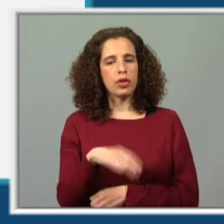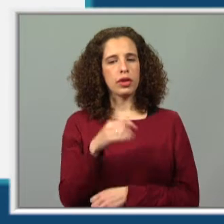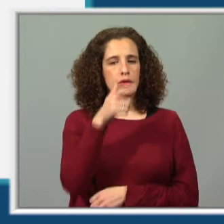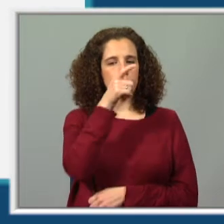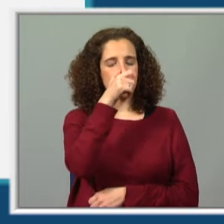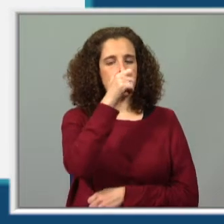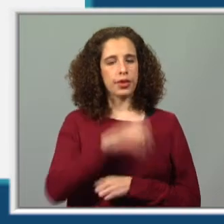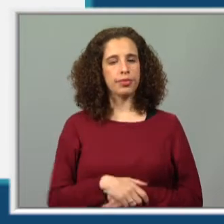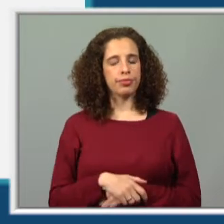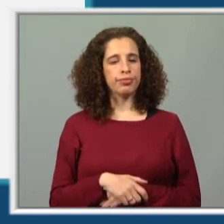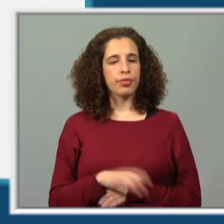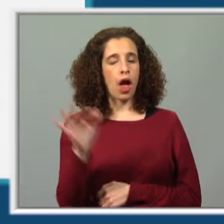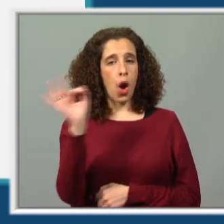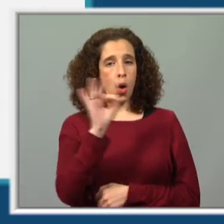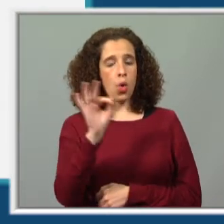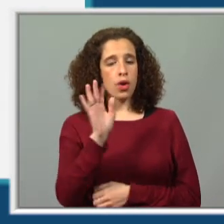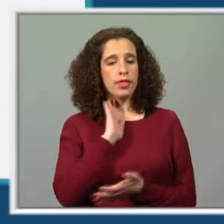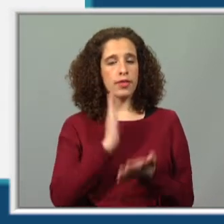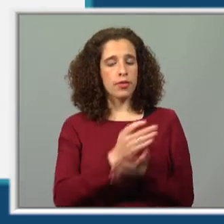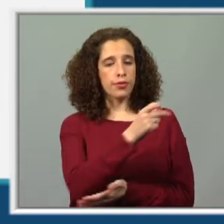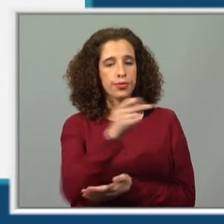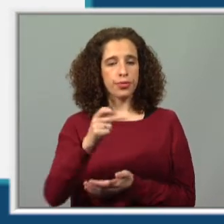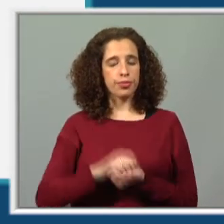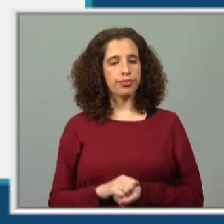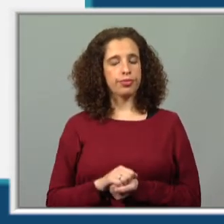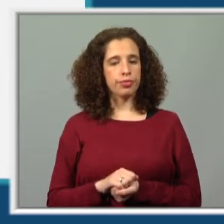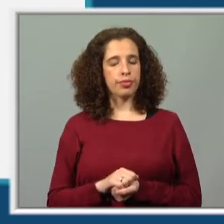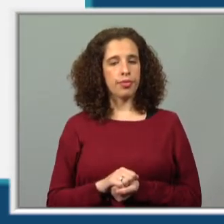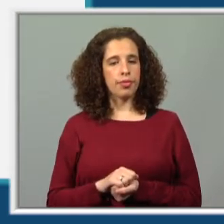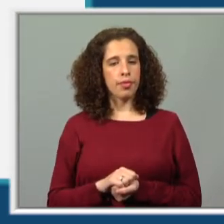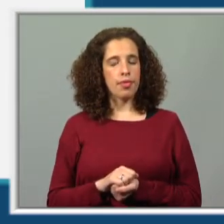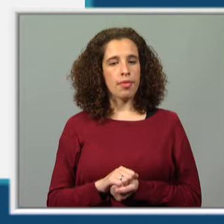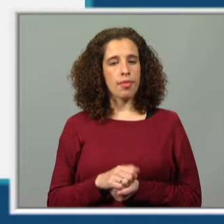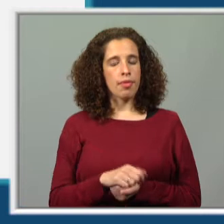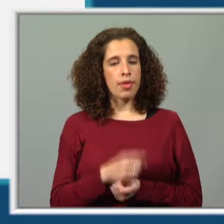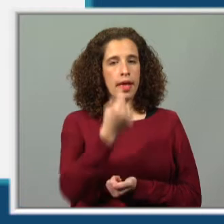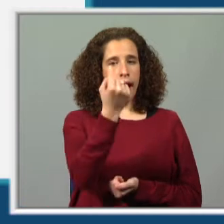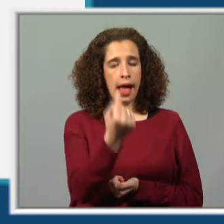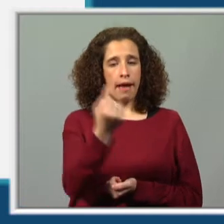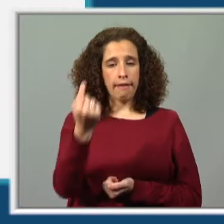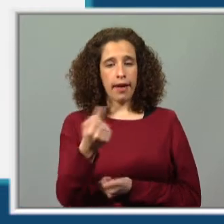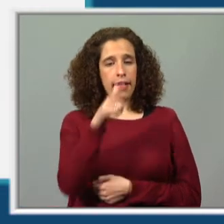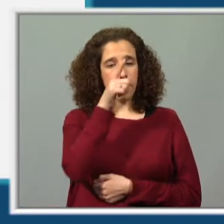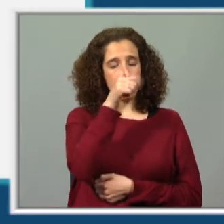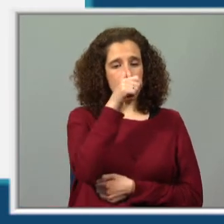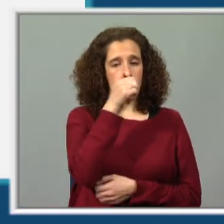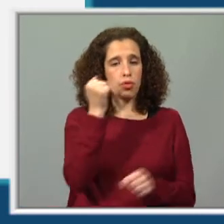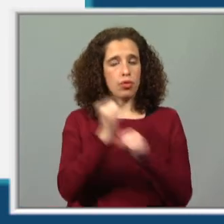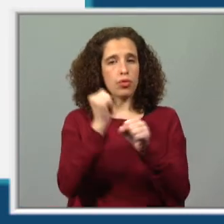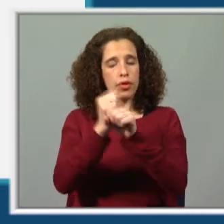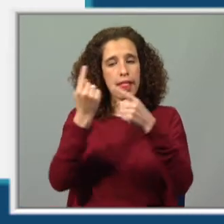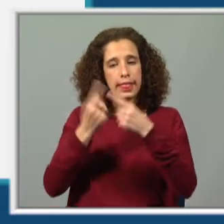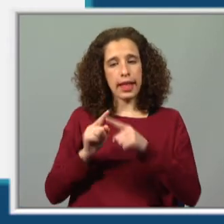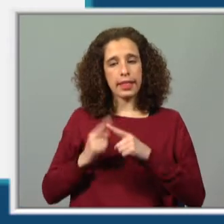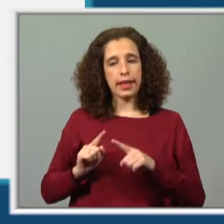E a quarta e última afirmação é que vos apresento. Cada formiga tem uma